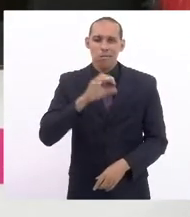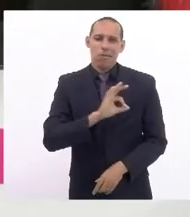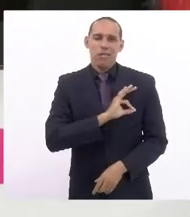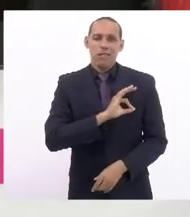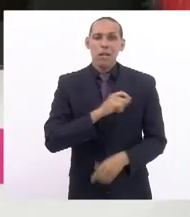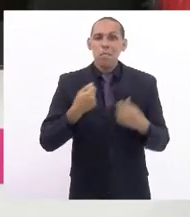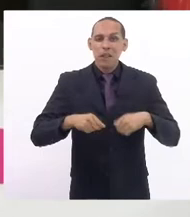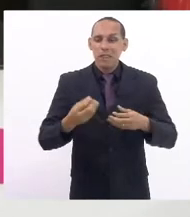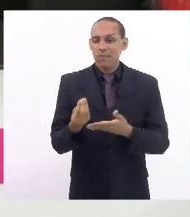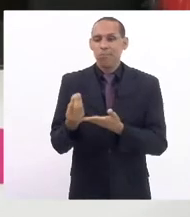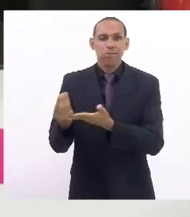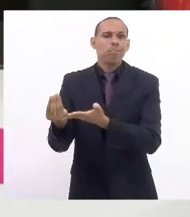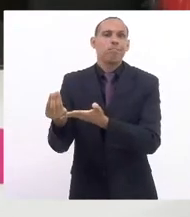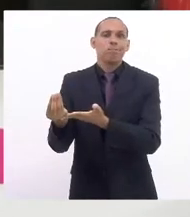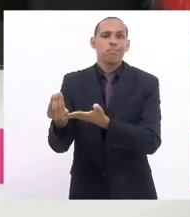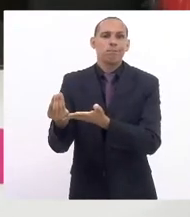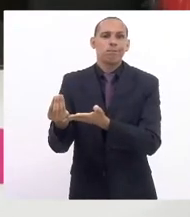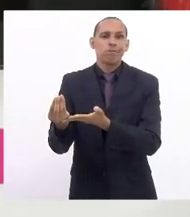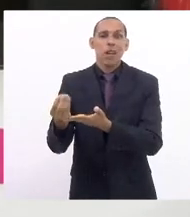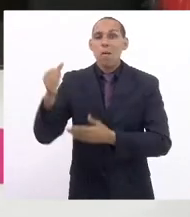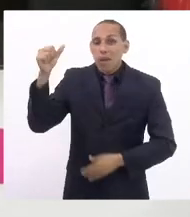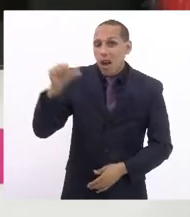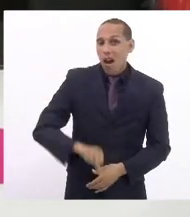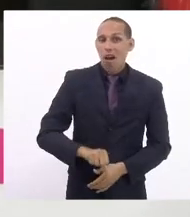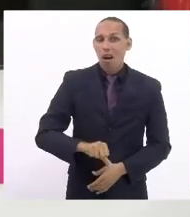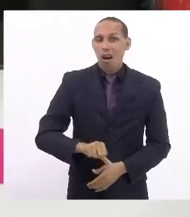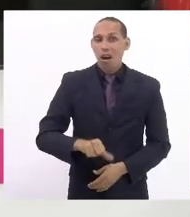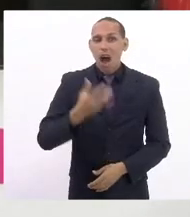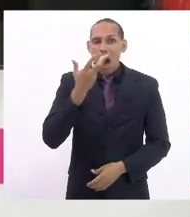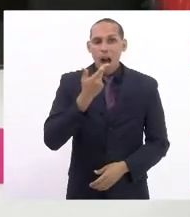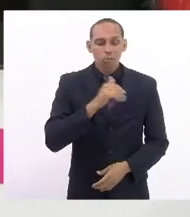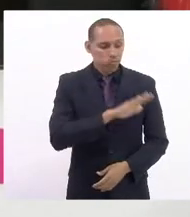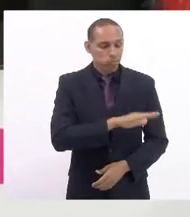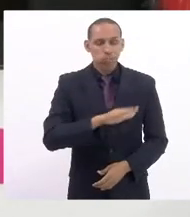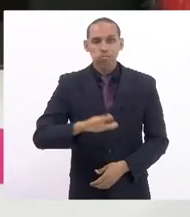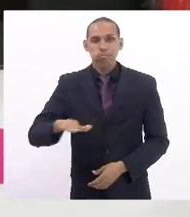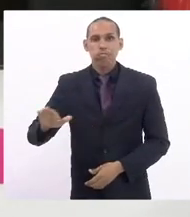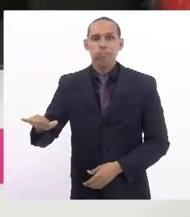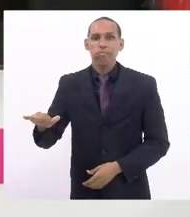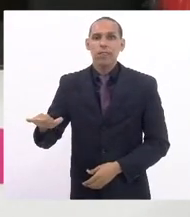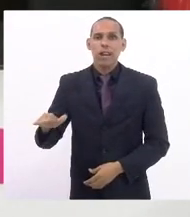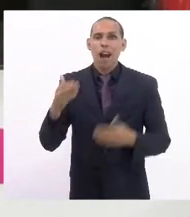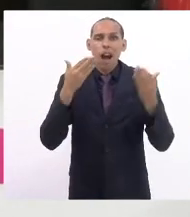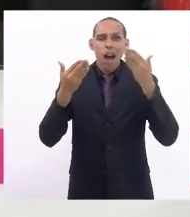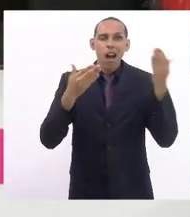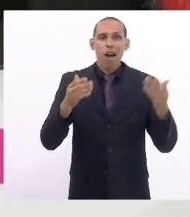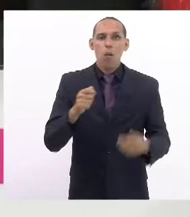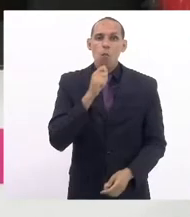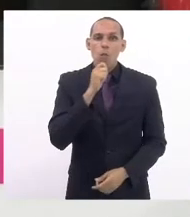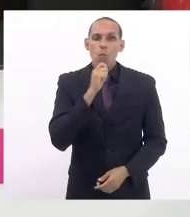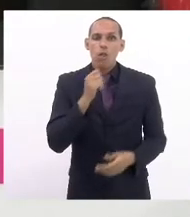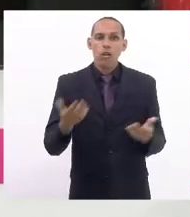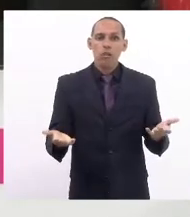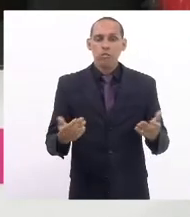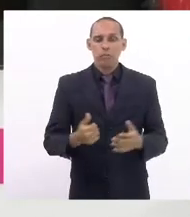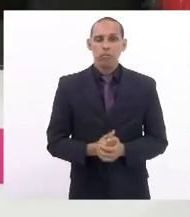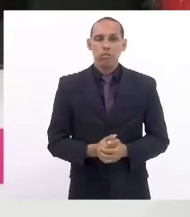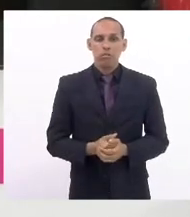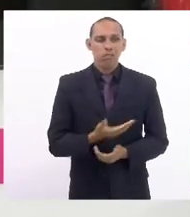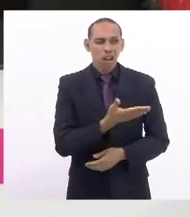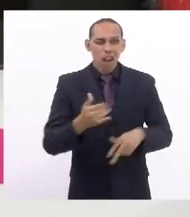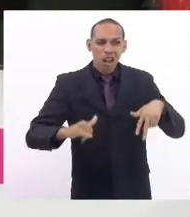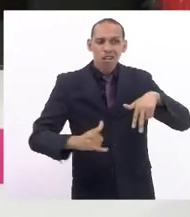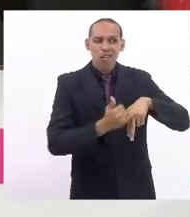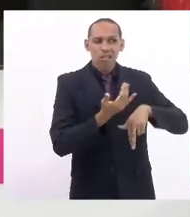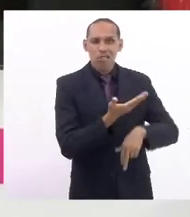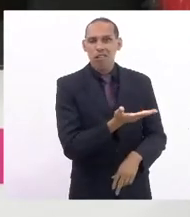que entregar e o pior de tudo as nossas crianças estão sem atendimento as crianças vitimadas